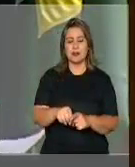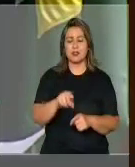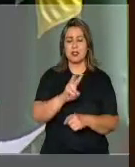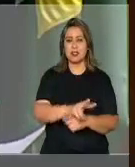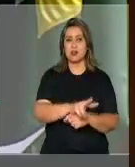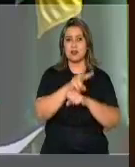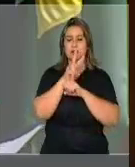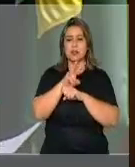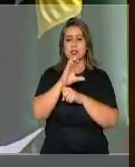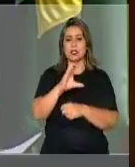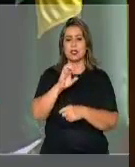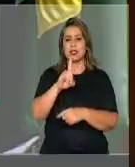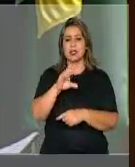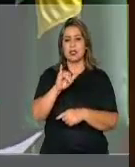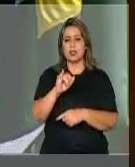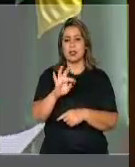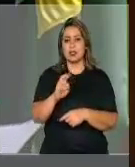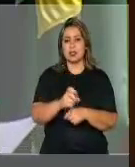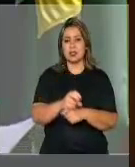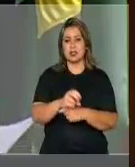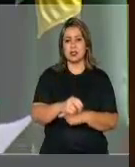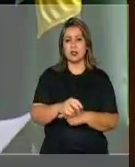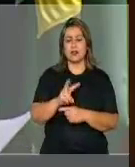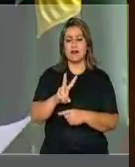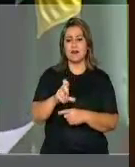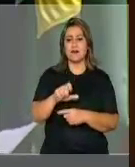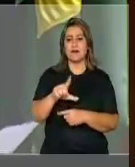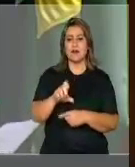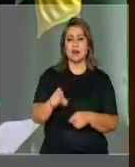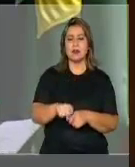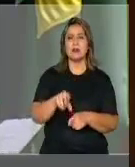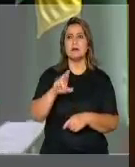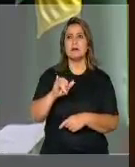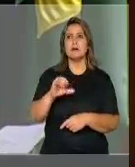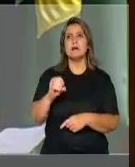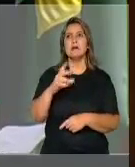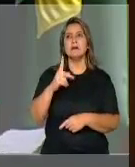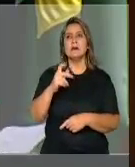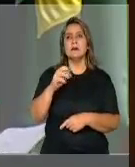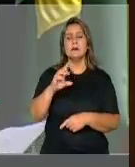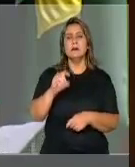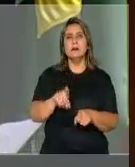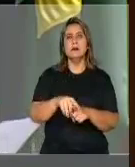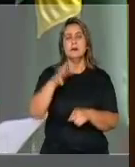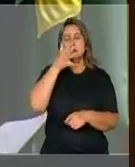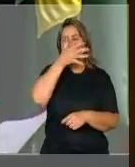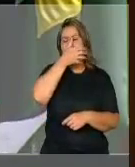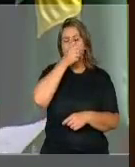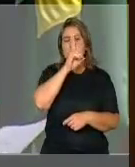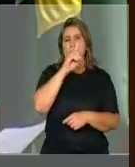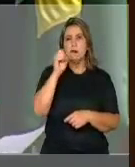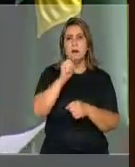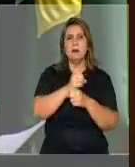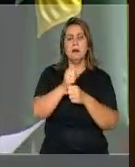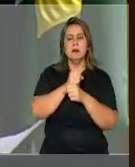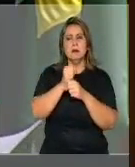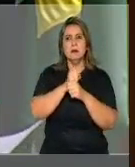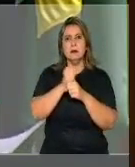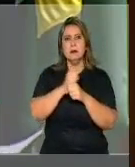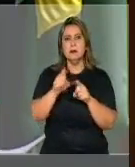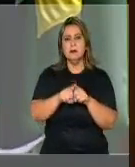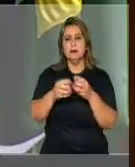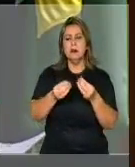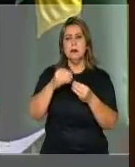de crédito Sicredi Vale do Rio Pardo, que funciona quase um século, está caminhando para o